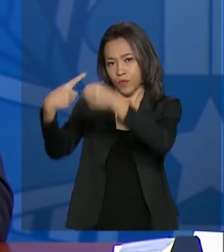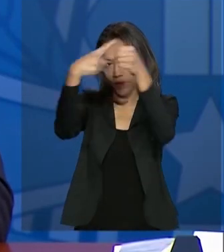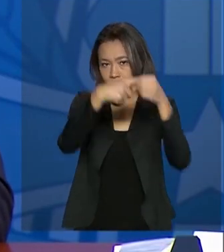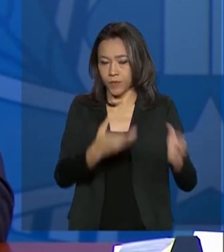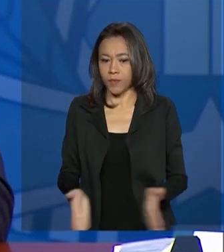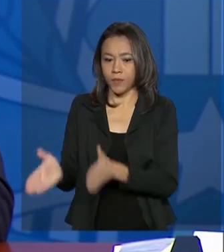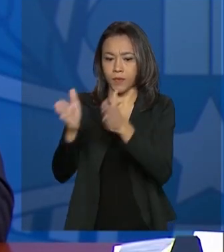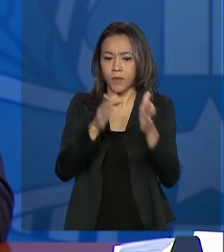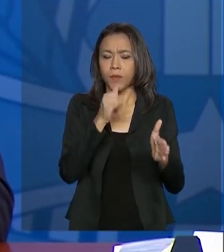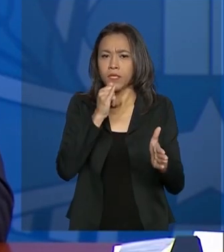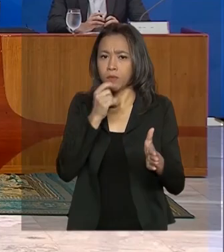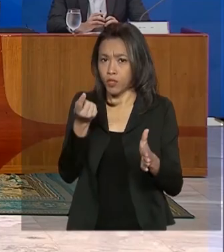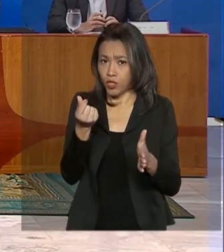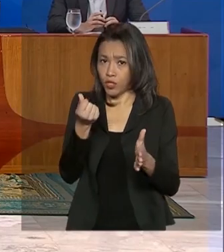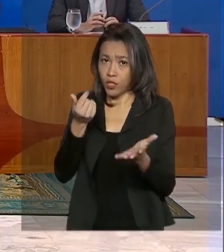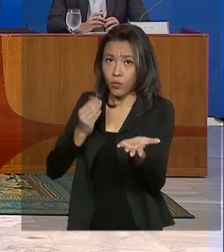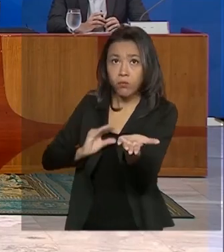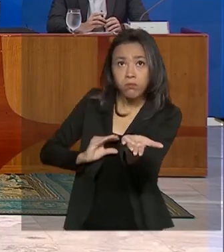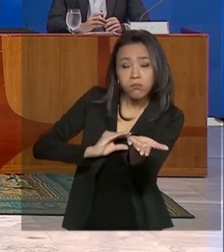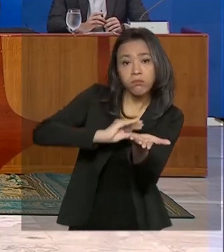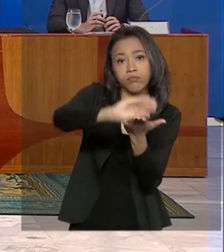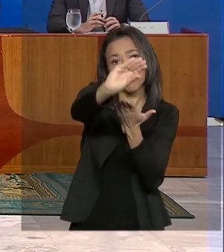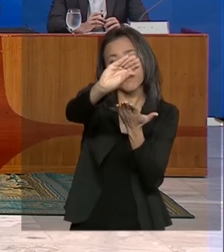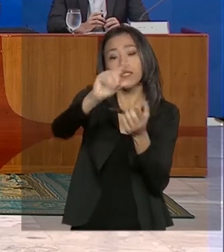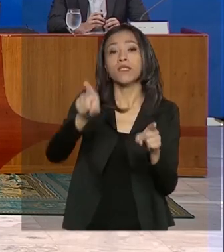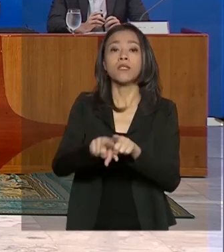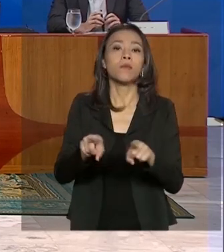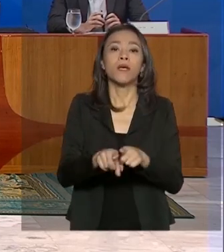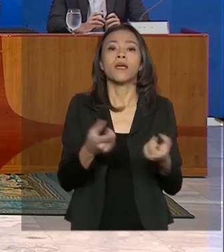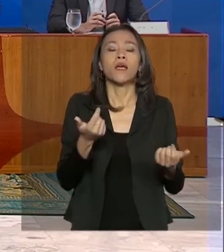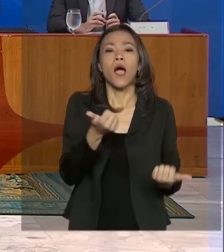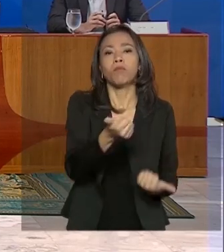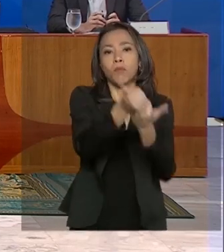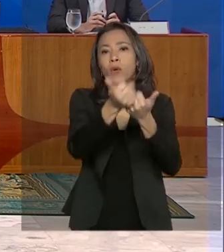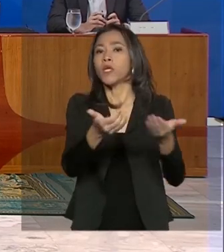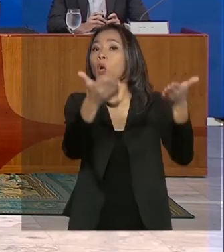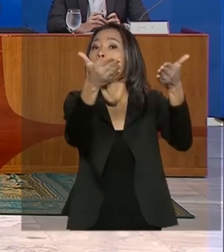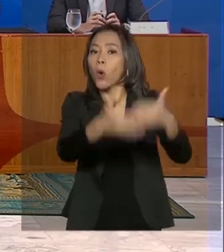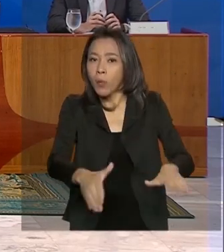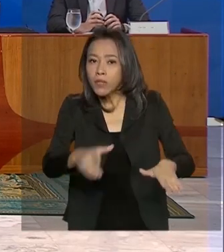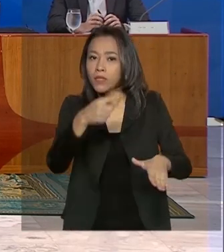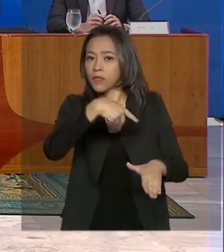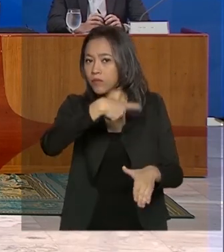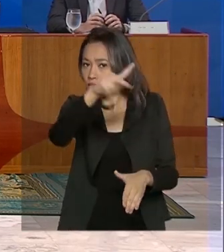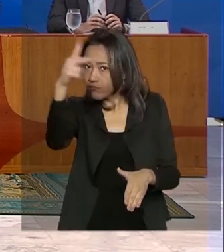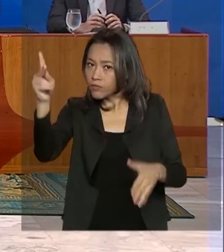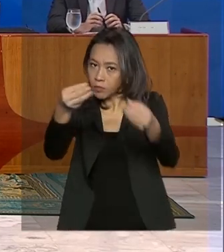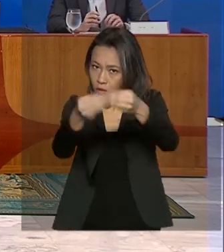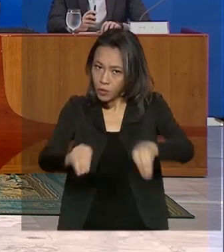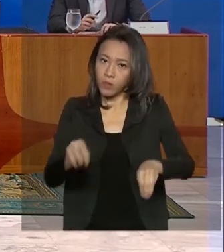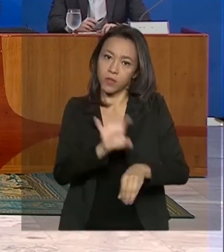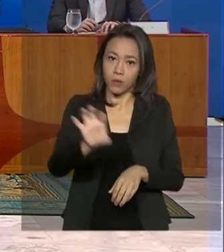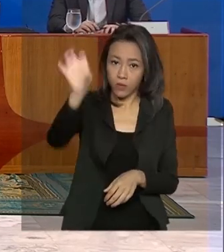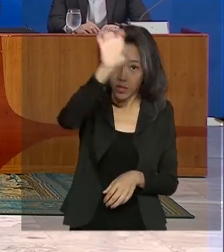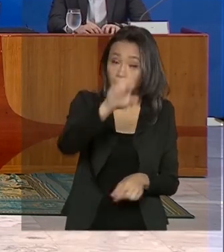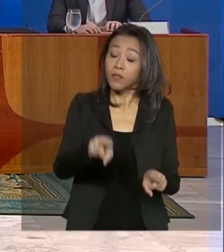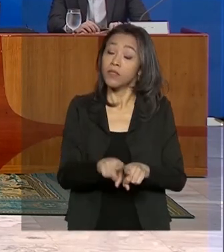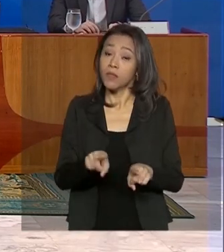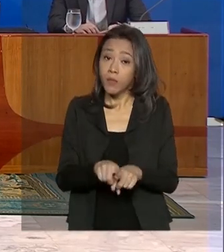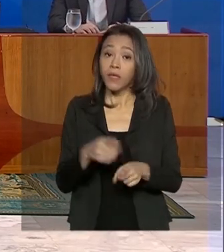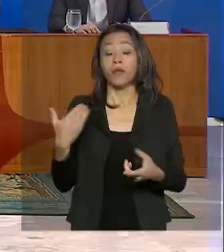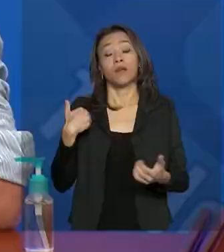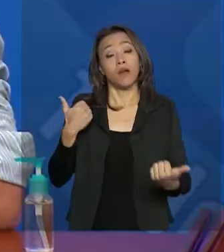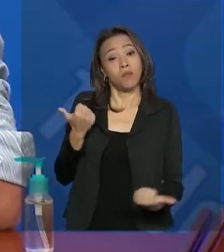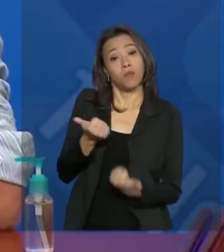transferências diretas e recomposição de perdas de arrecadação, além de suspensão do pagamento de dívidas com a União e bancos